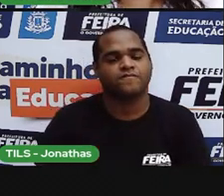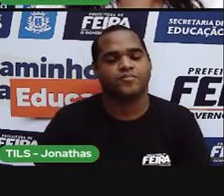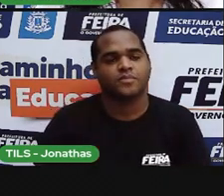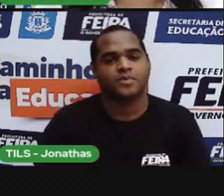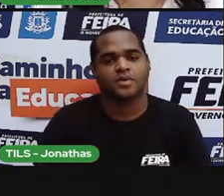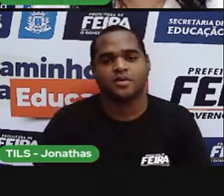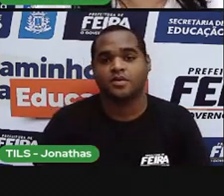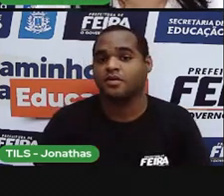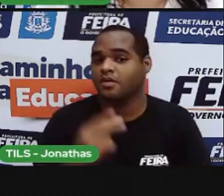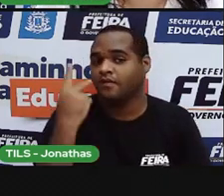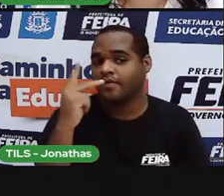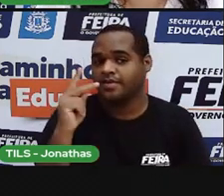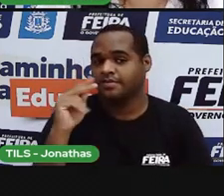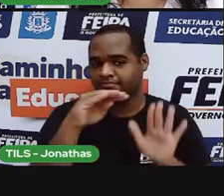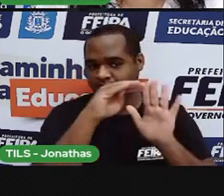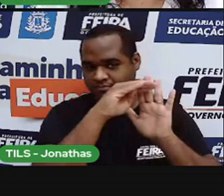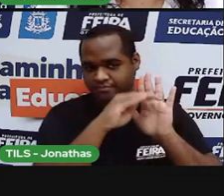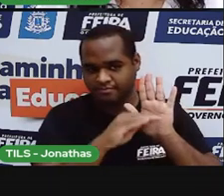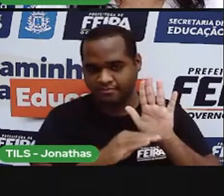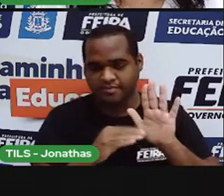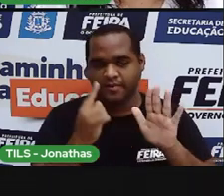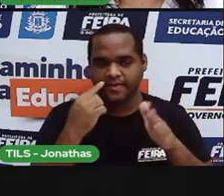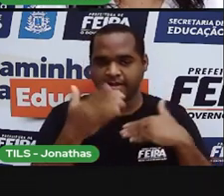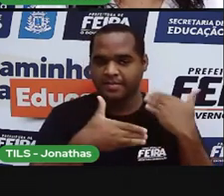nessa lista daqui a uns anos.